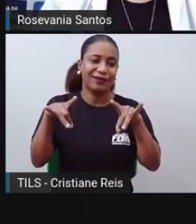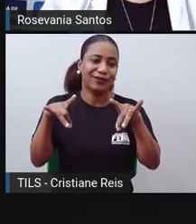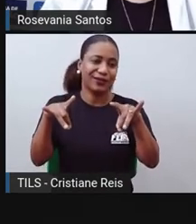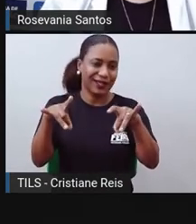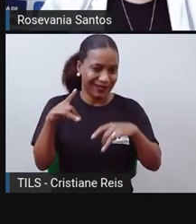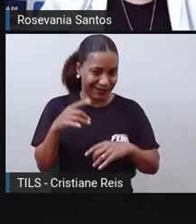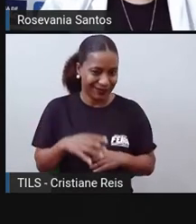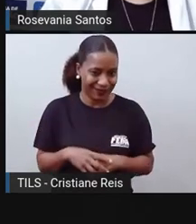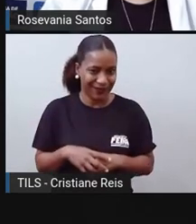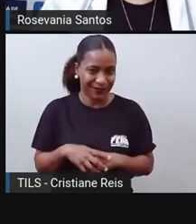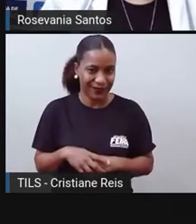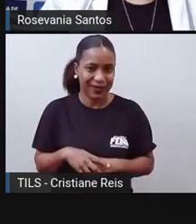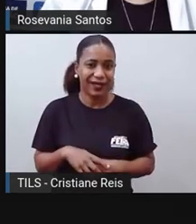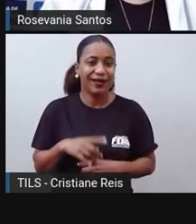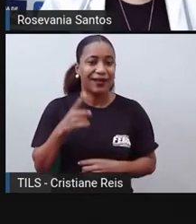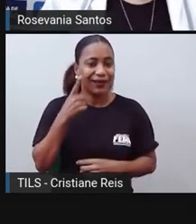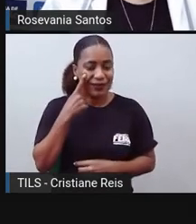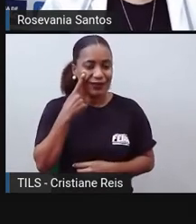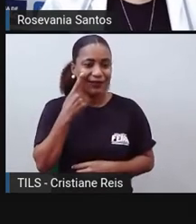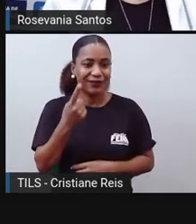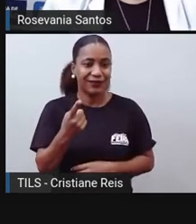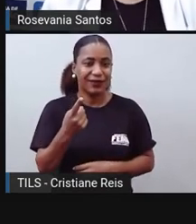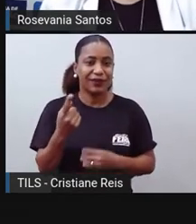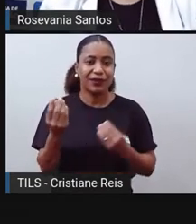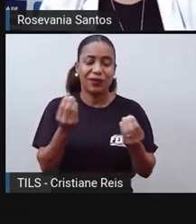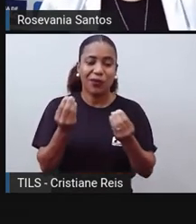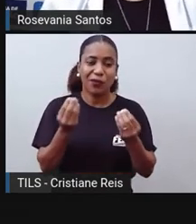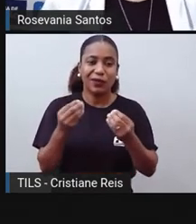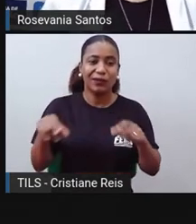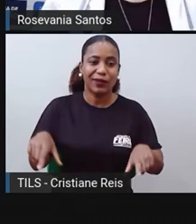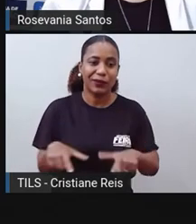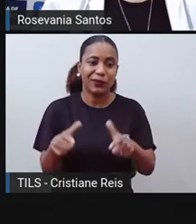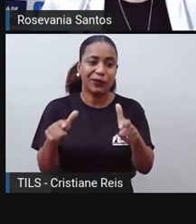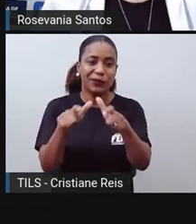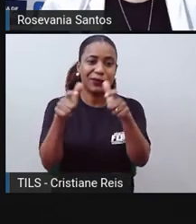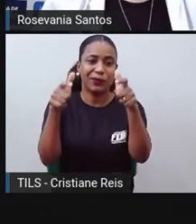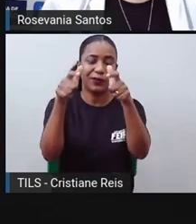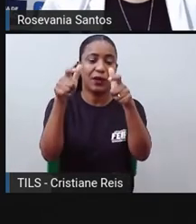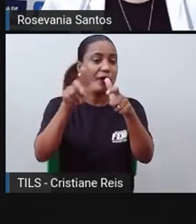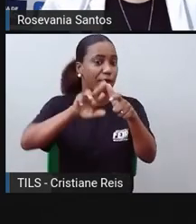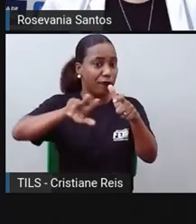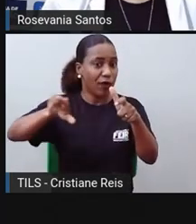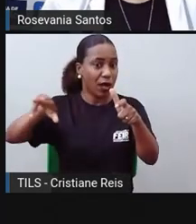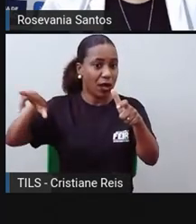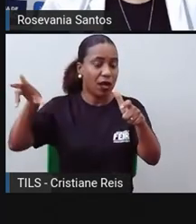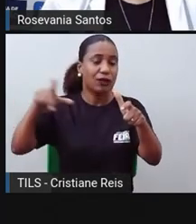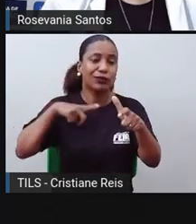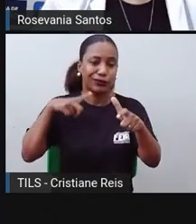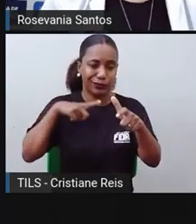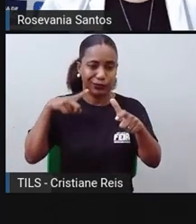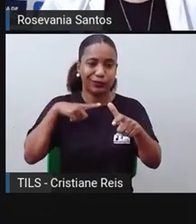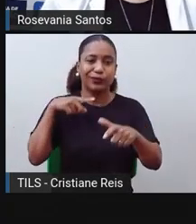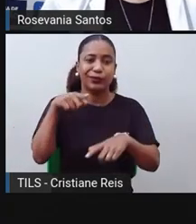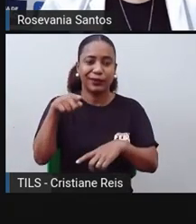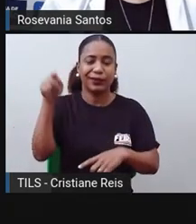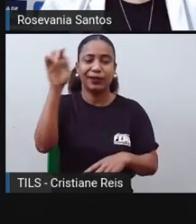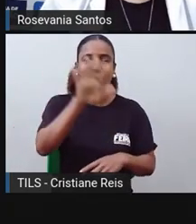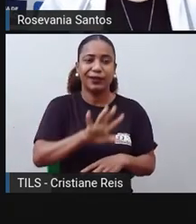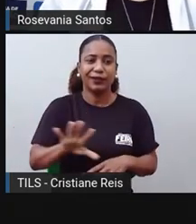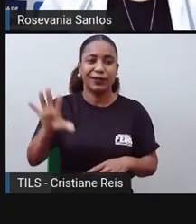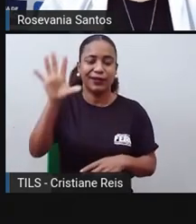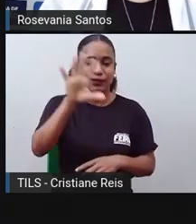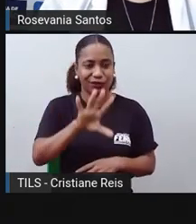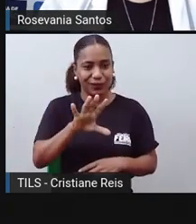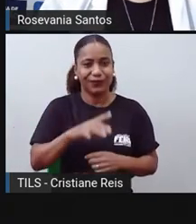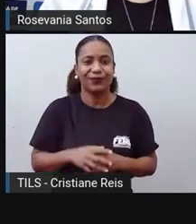da própria, vamos dizer assim, exploração das colônias britânicas aí nessa região, que eles ficaram com essa parte aqui, que era mais úmida,